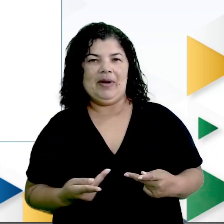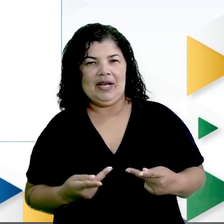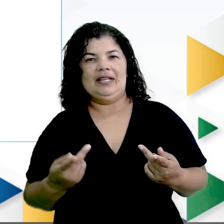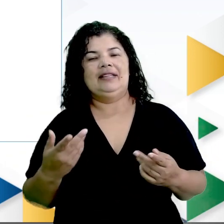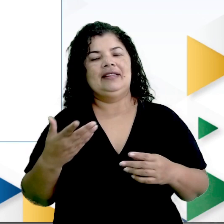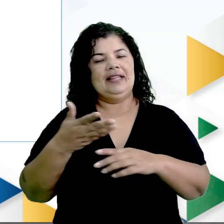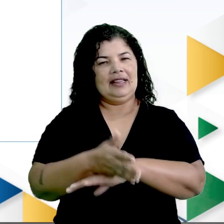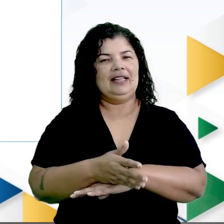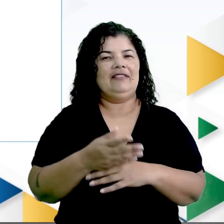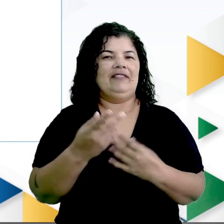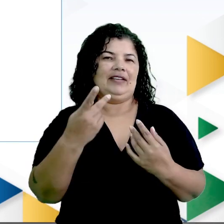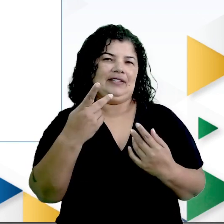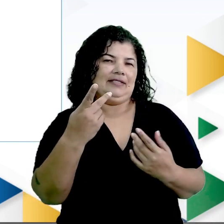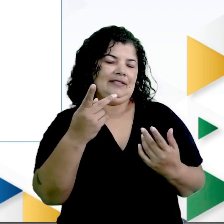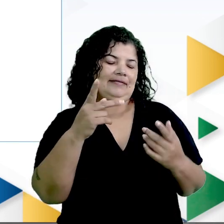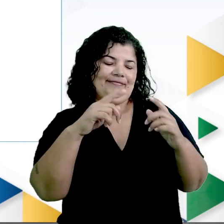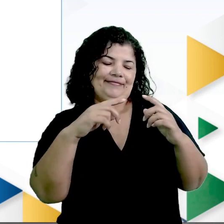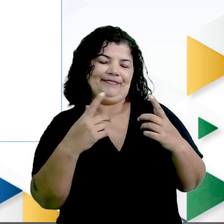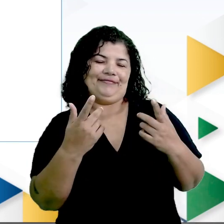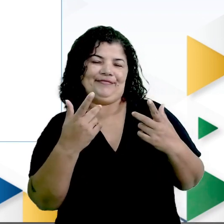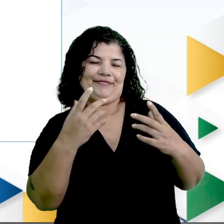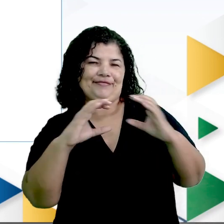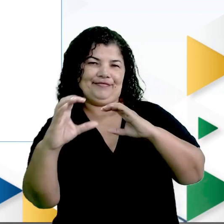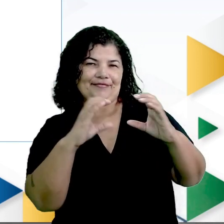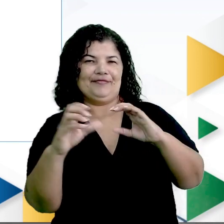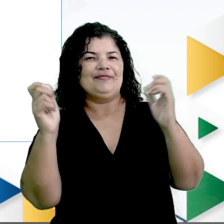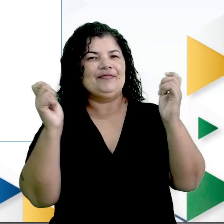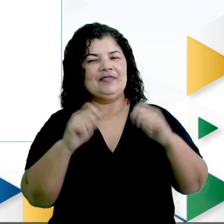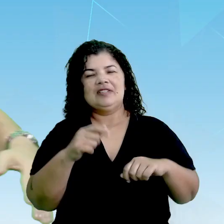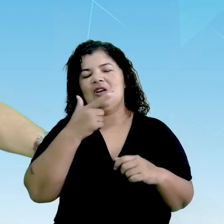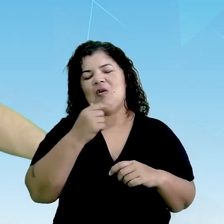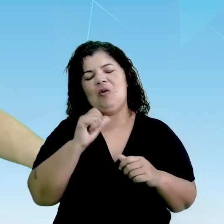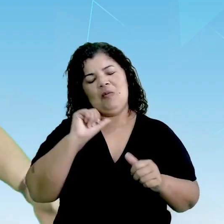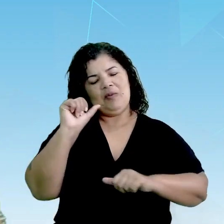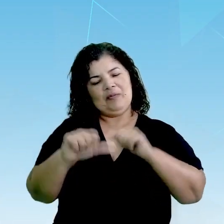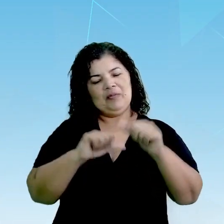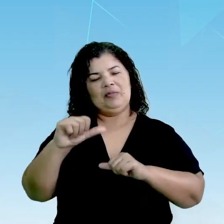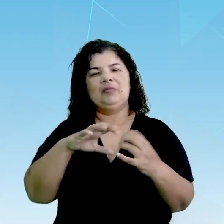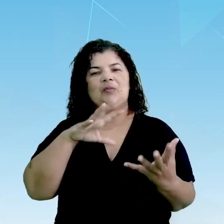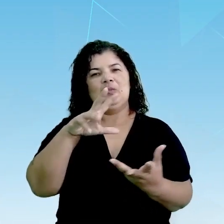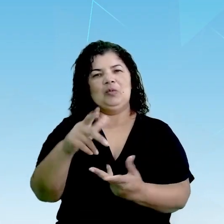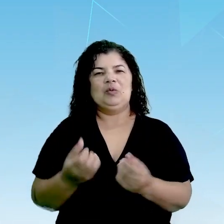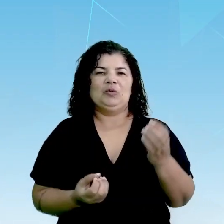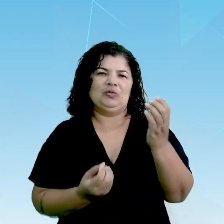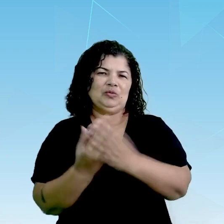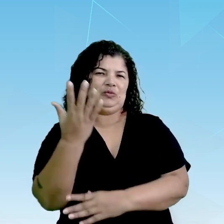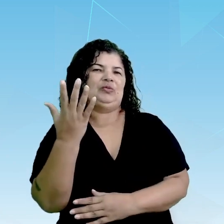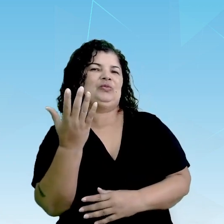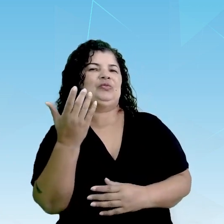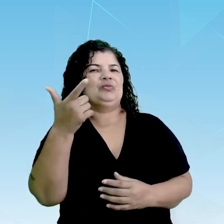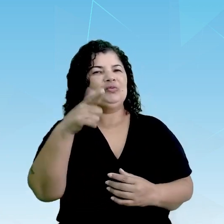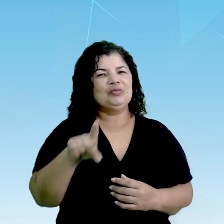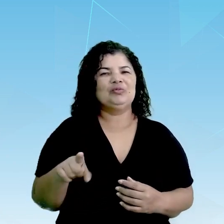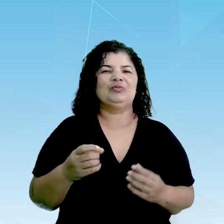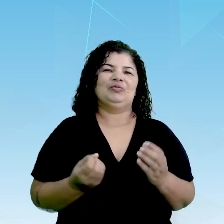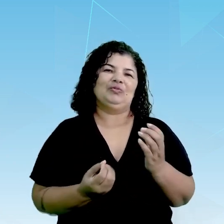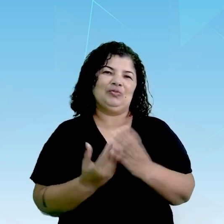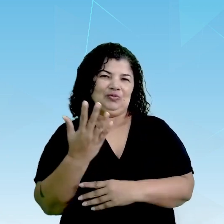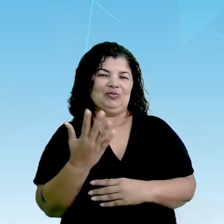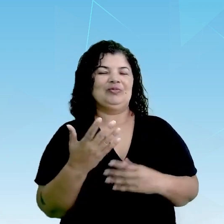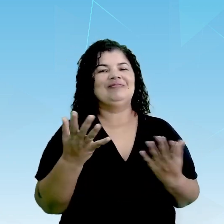o homem tem força para criar e recriar o mundo. É de Helen Calado. Então é isso aí.